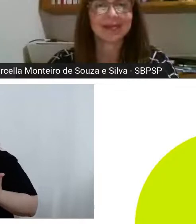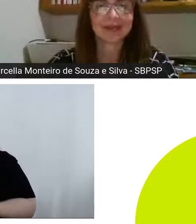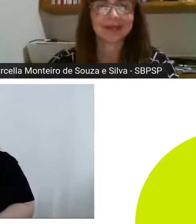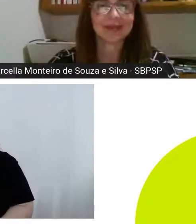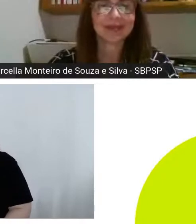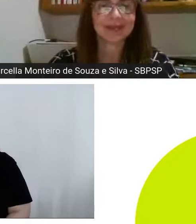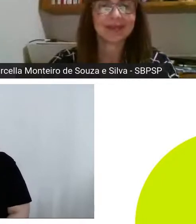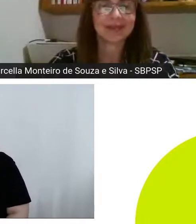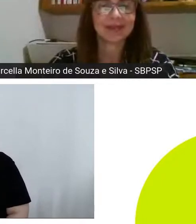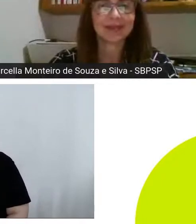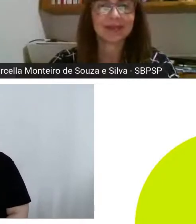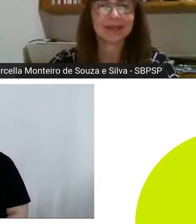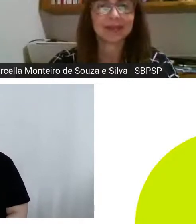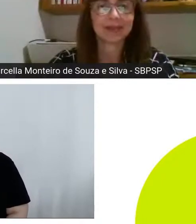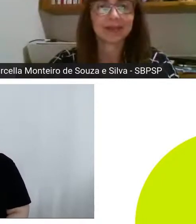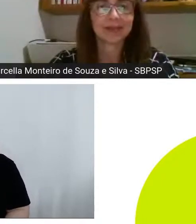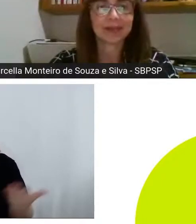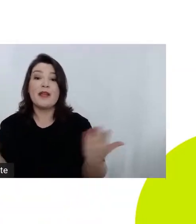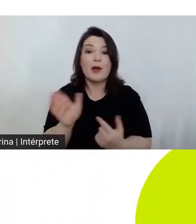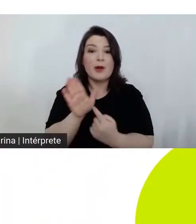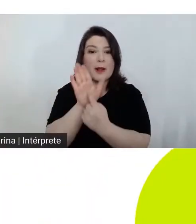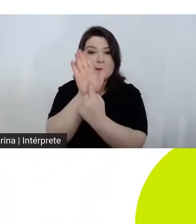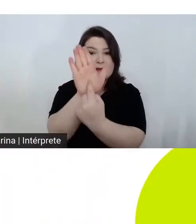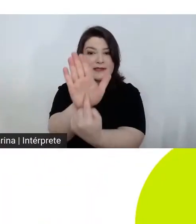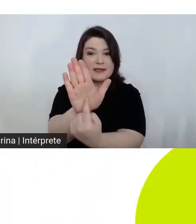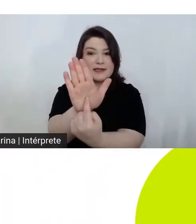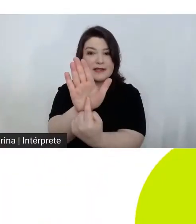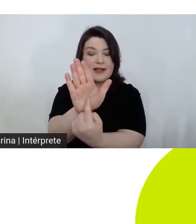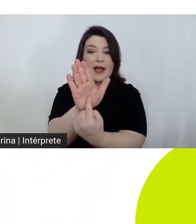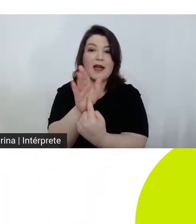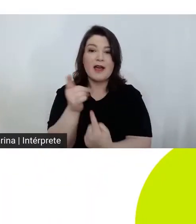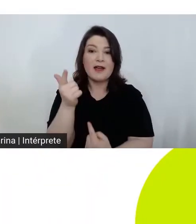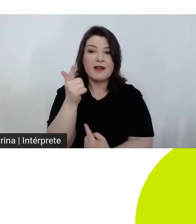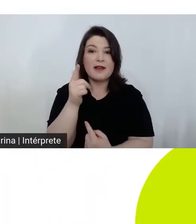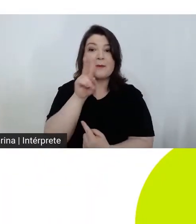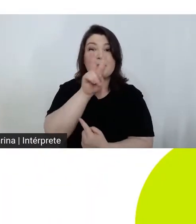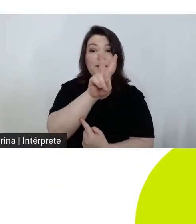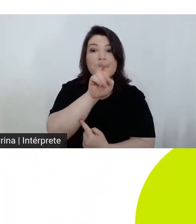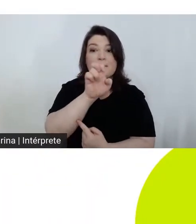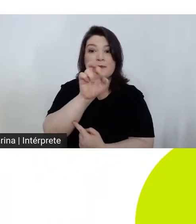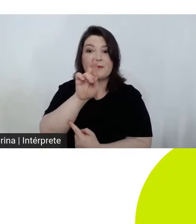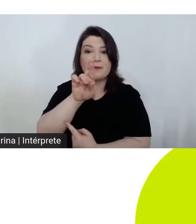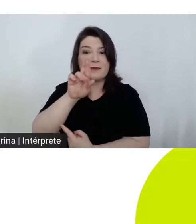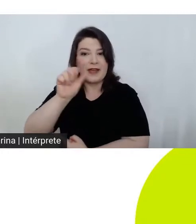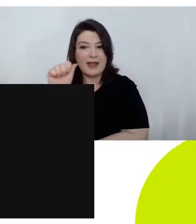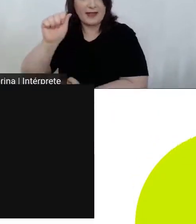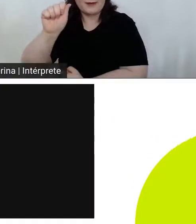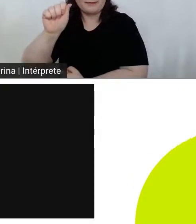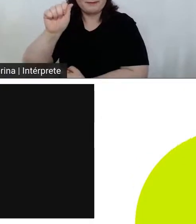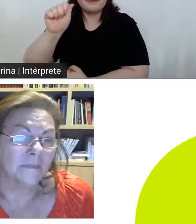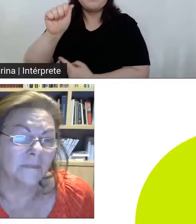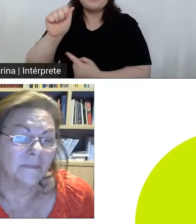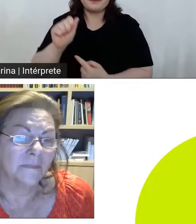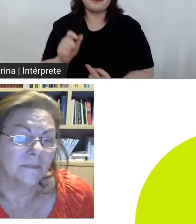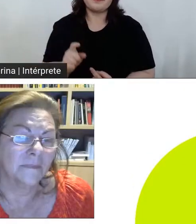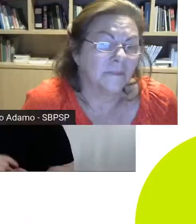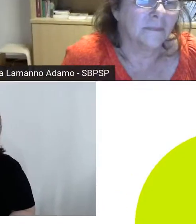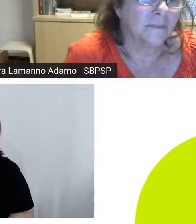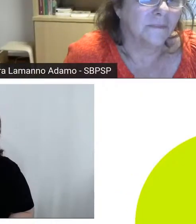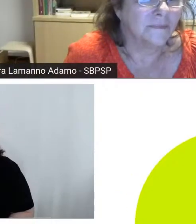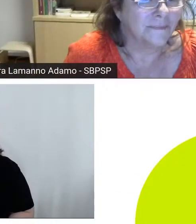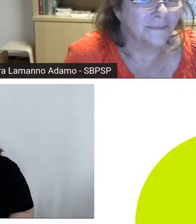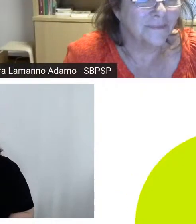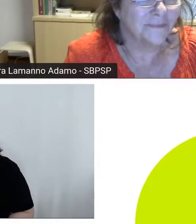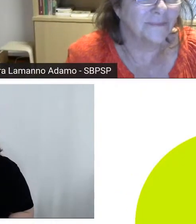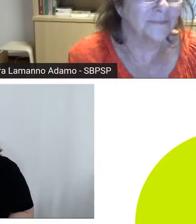Bom, agora eu vou apresentar primeiro a Vera Lamano Adano. A Vera está